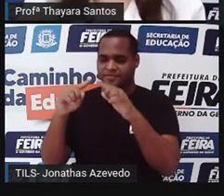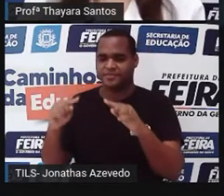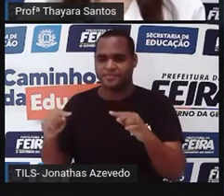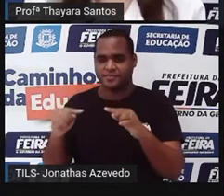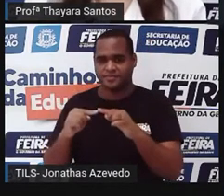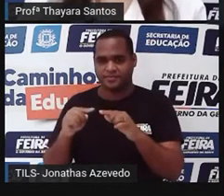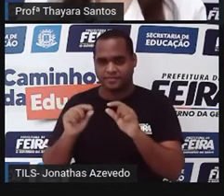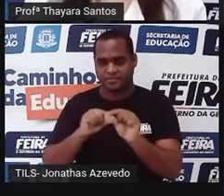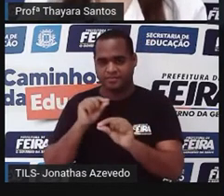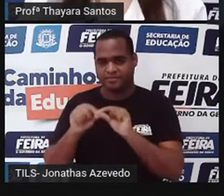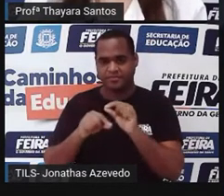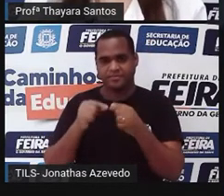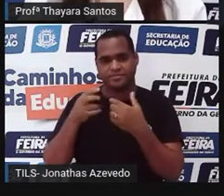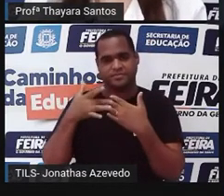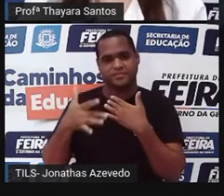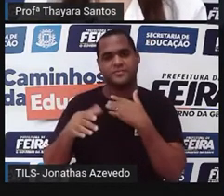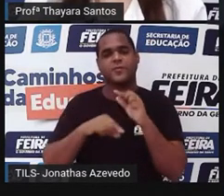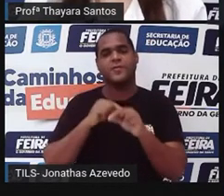efeitos disso?